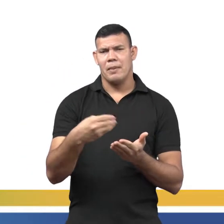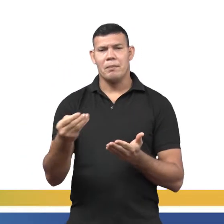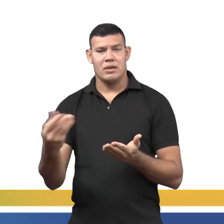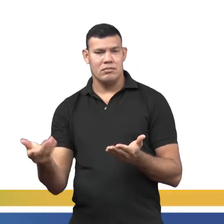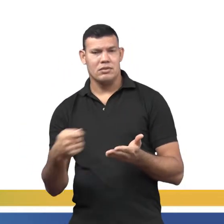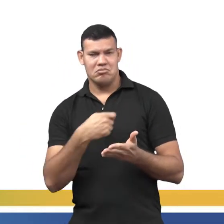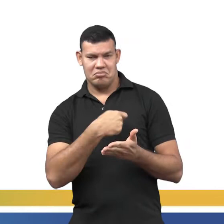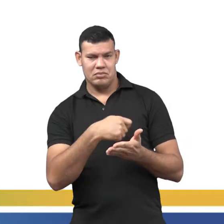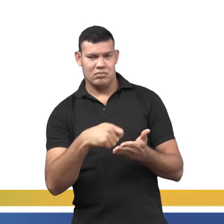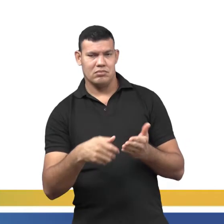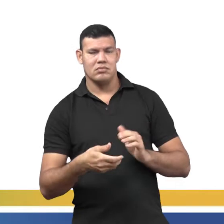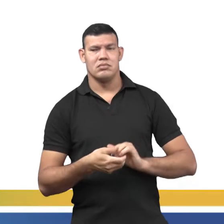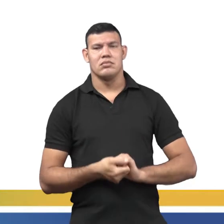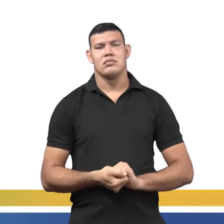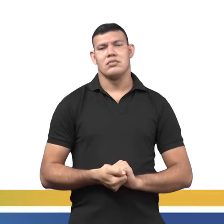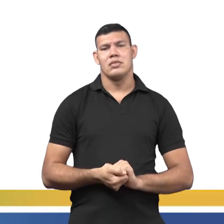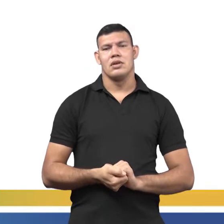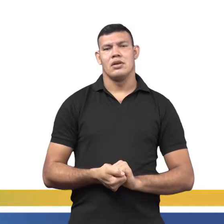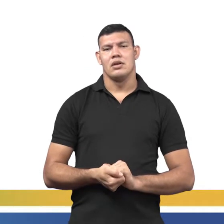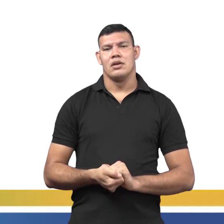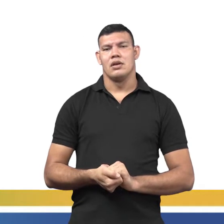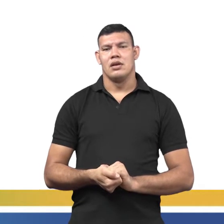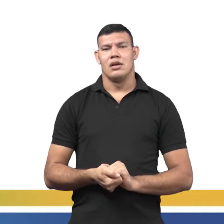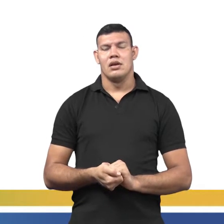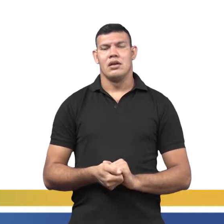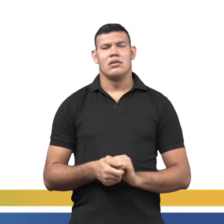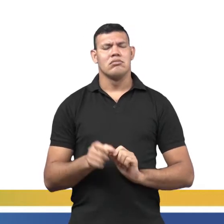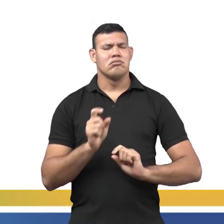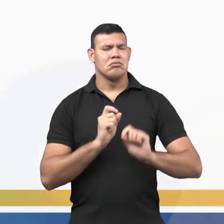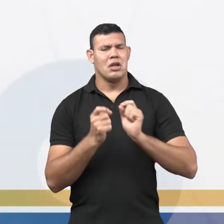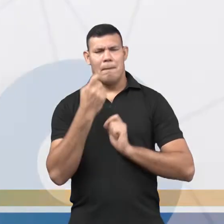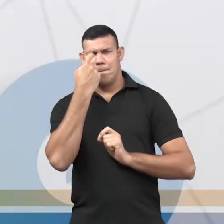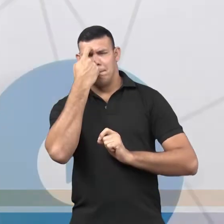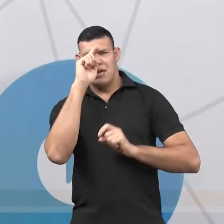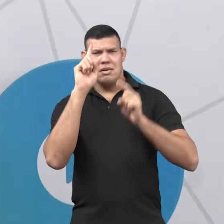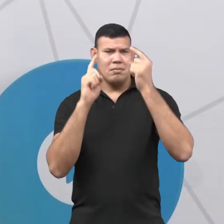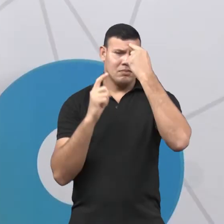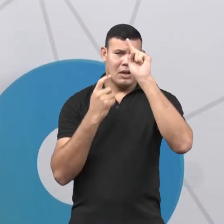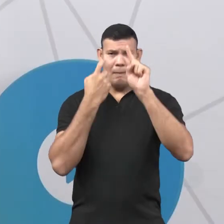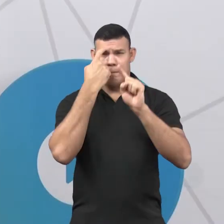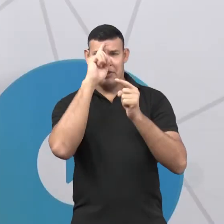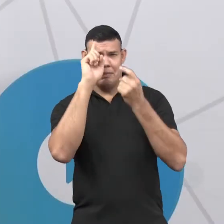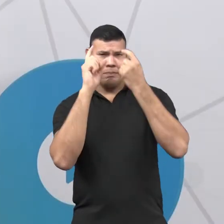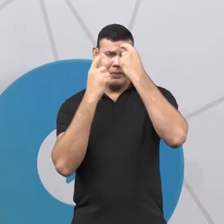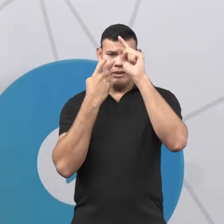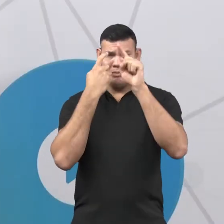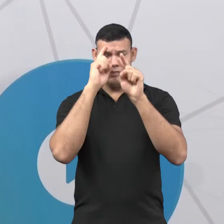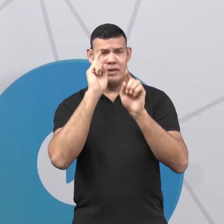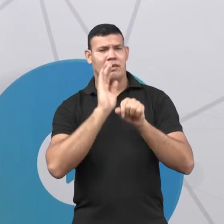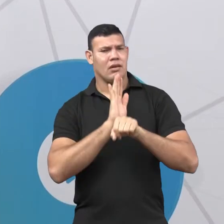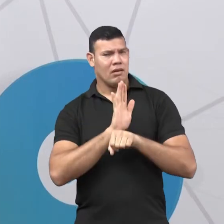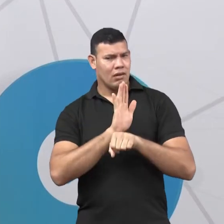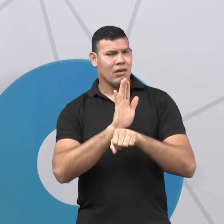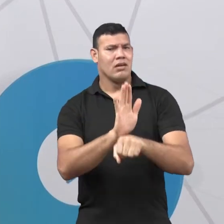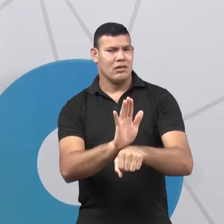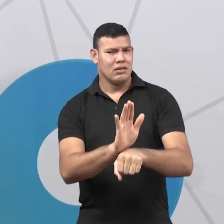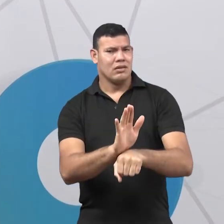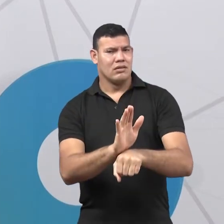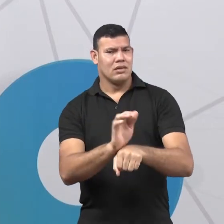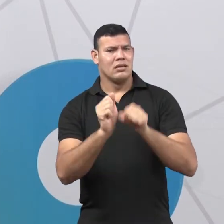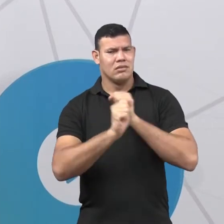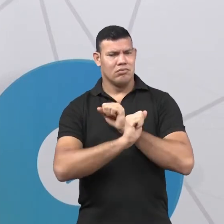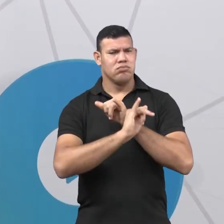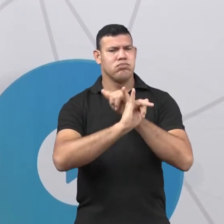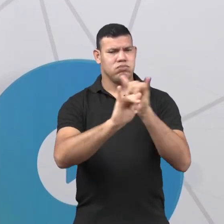era a imprensa. Então, a imprensa, quando ela foi inventada, ela ajudou muito a língua inglesa. Por quê? Primeiro, ela trouxe